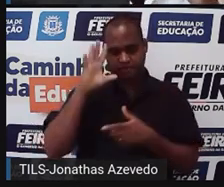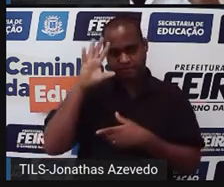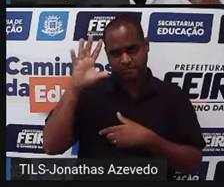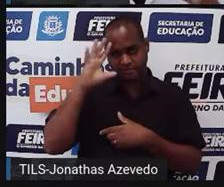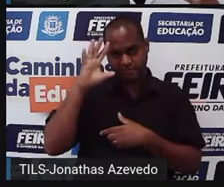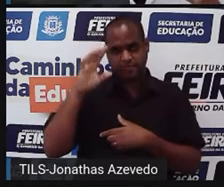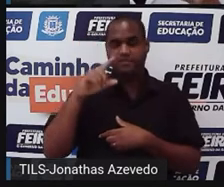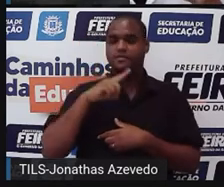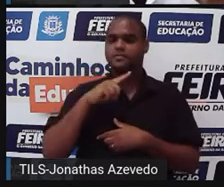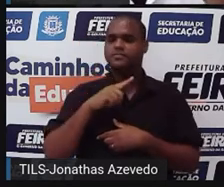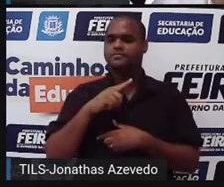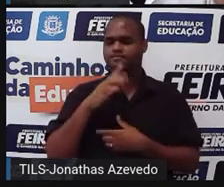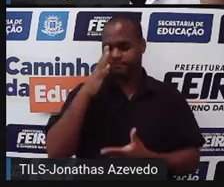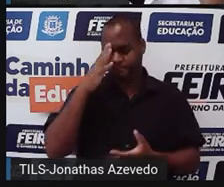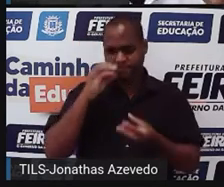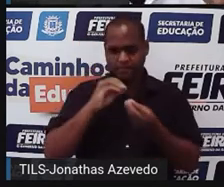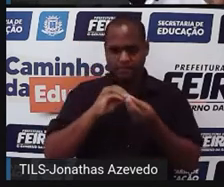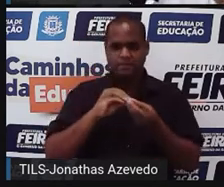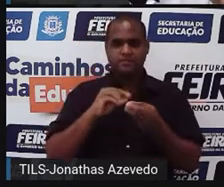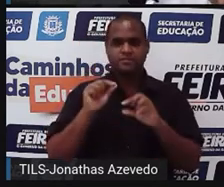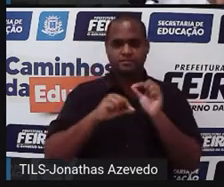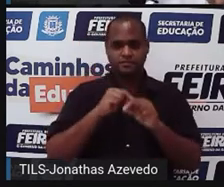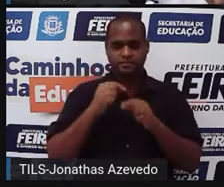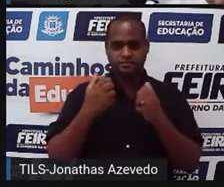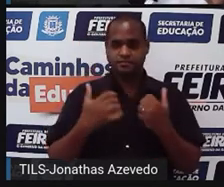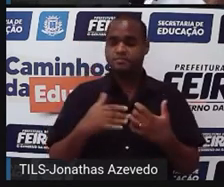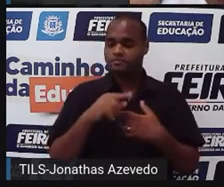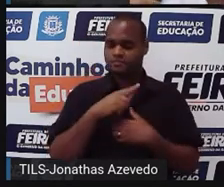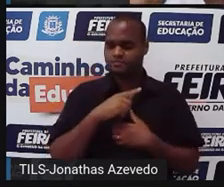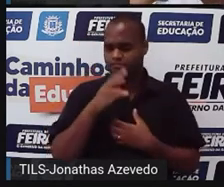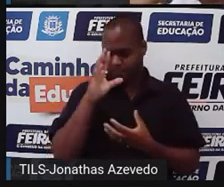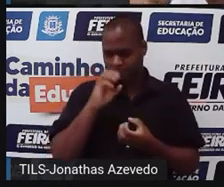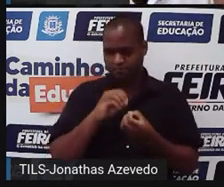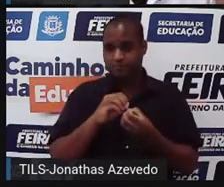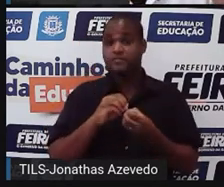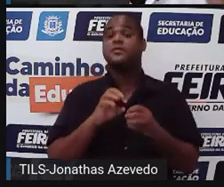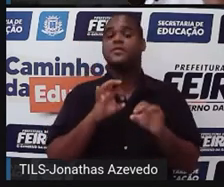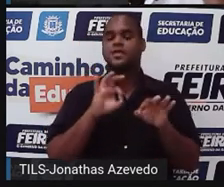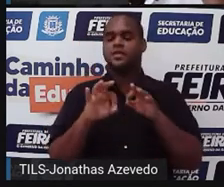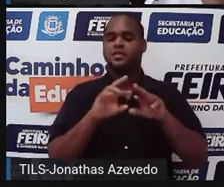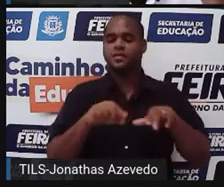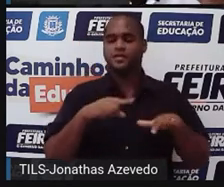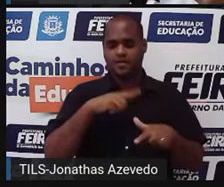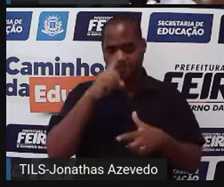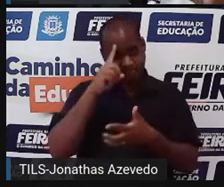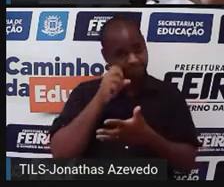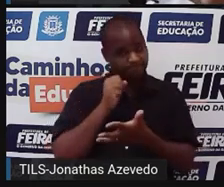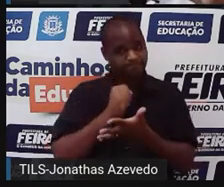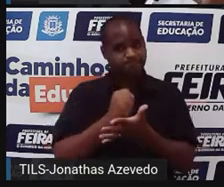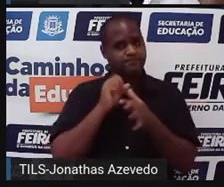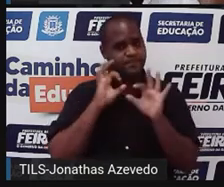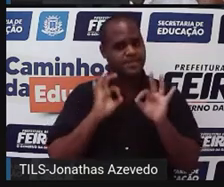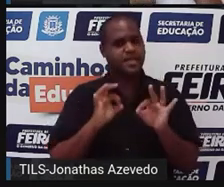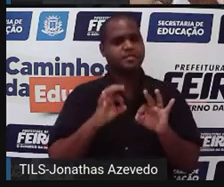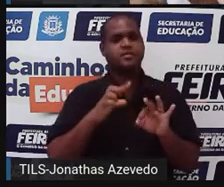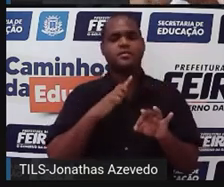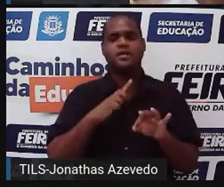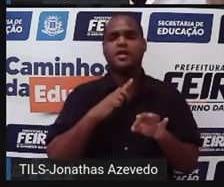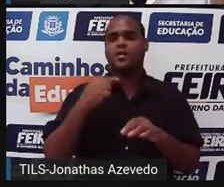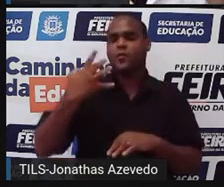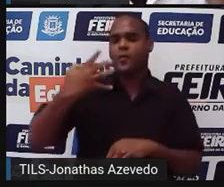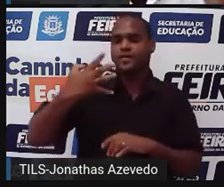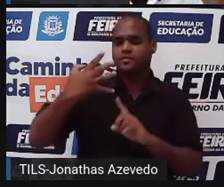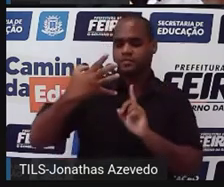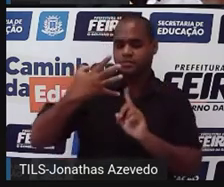o segundo passo é o plano de ação, o terceiro passo é a execução, e o quarto